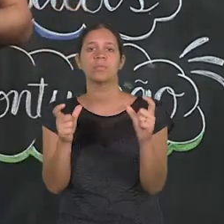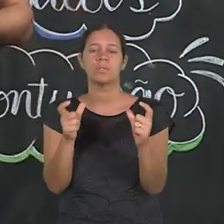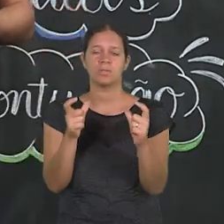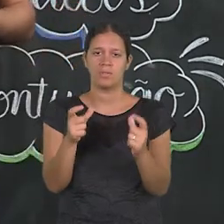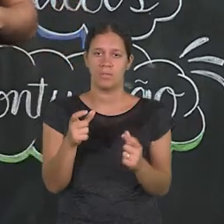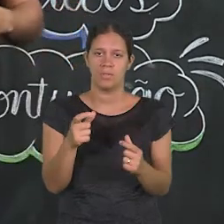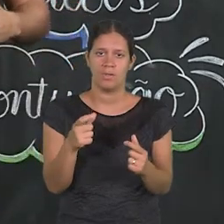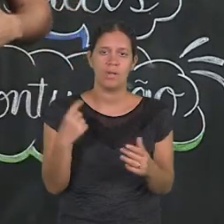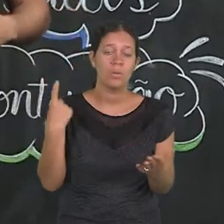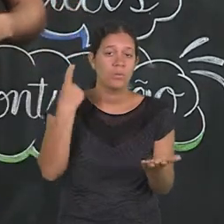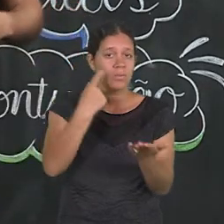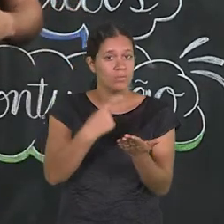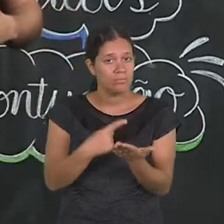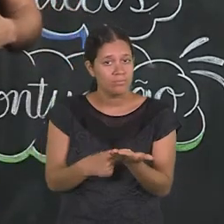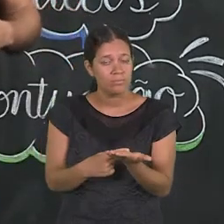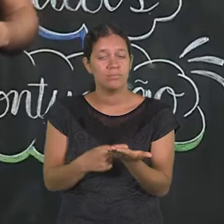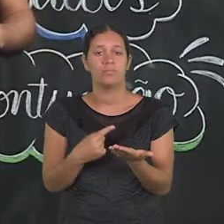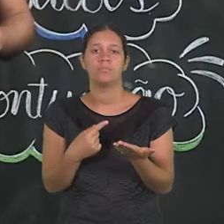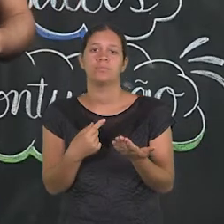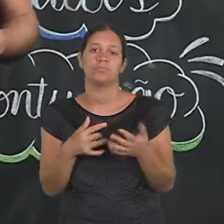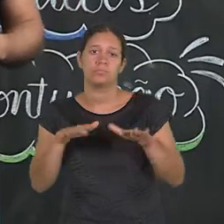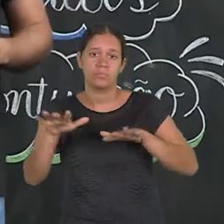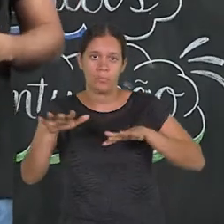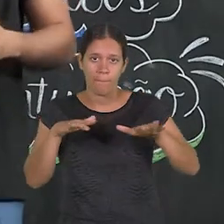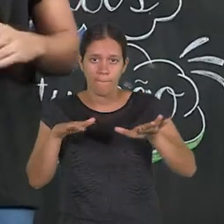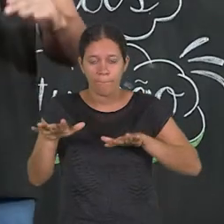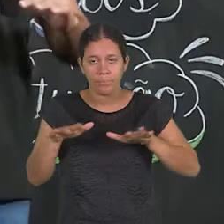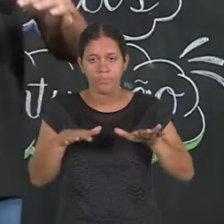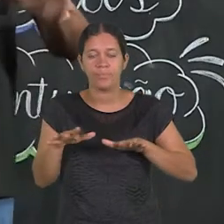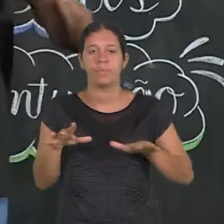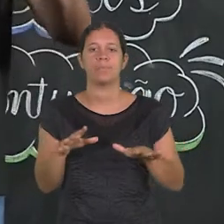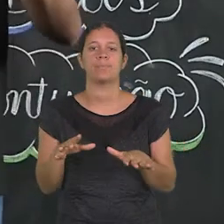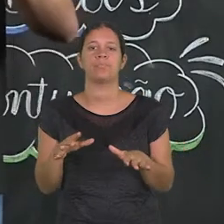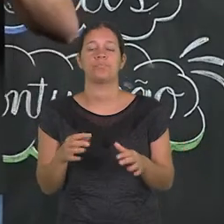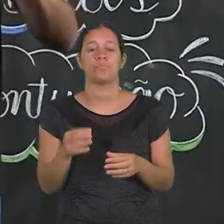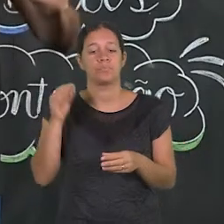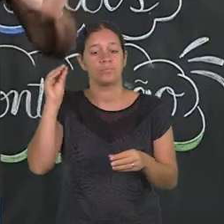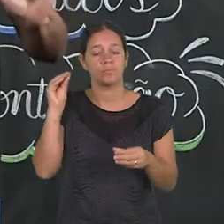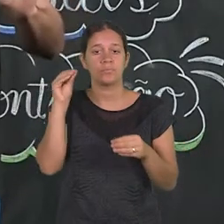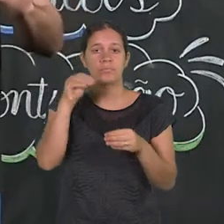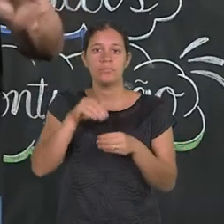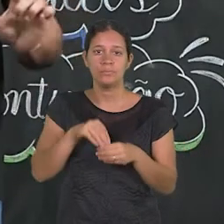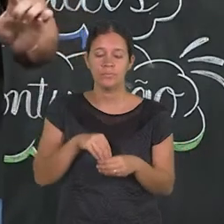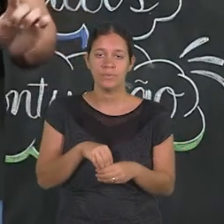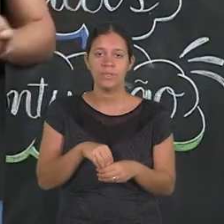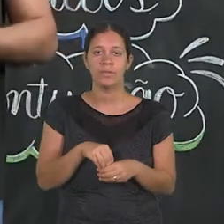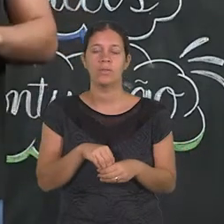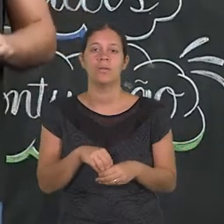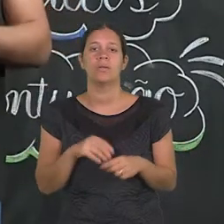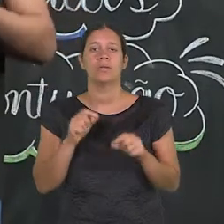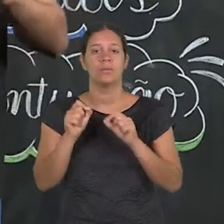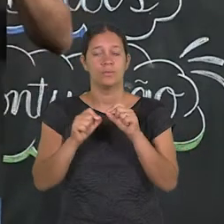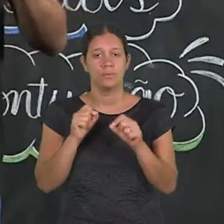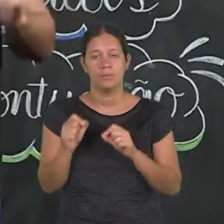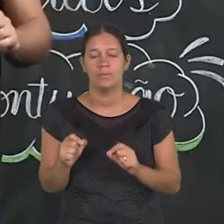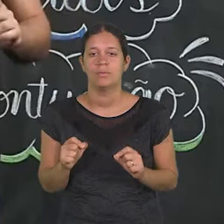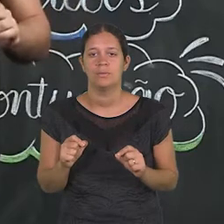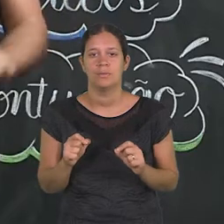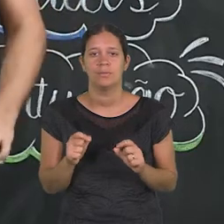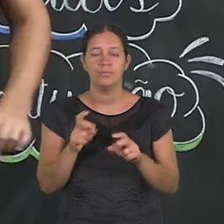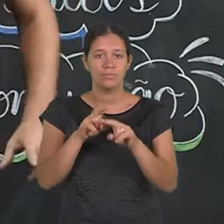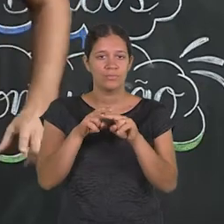vai marcando para a gente o andamento das ações. E essas ações são colocadas dentro dos quadros por meio de